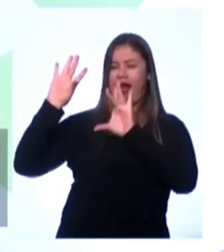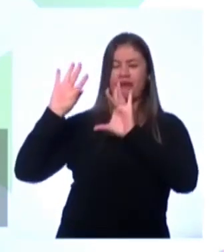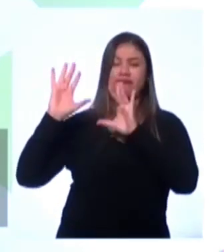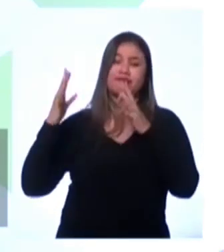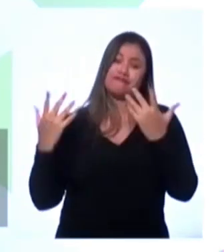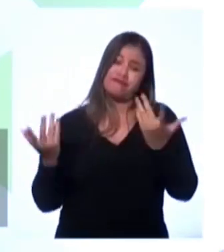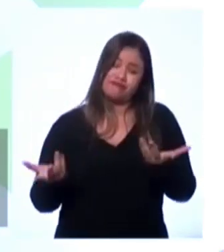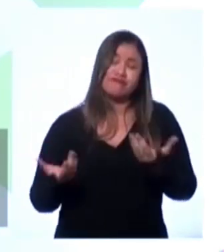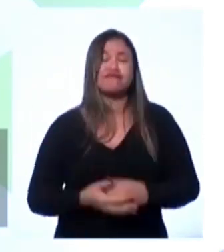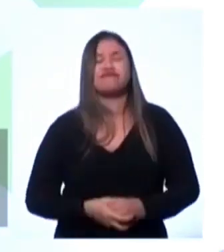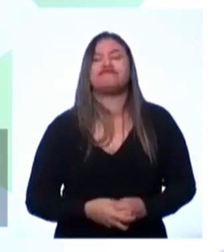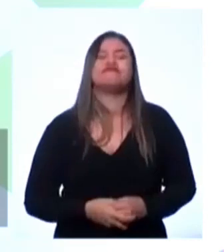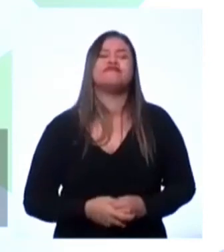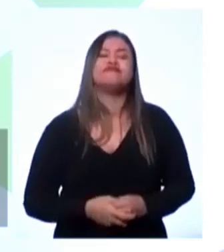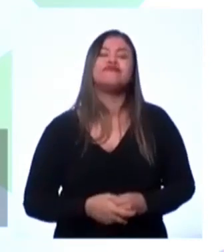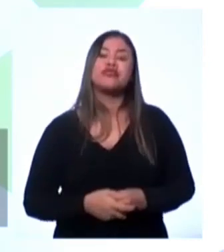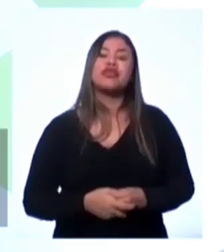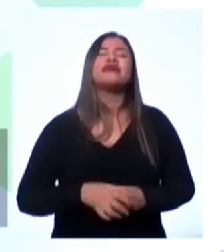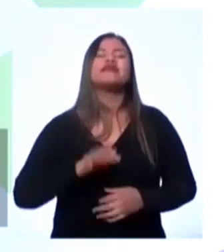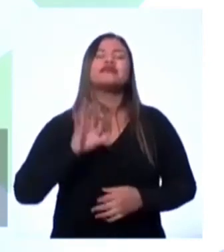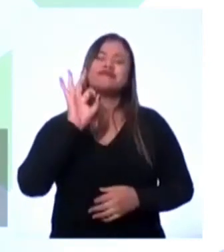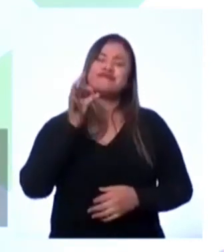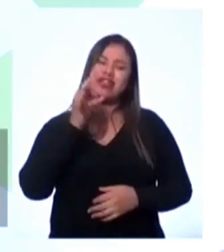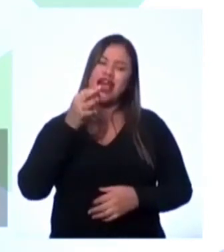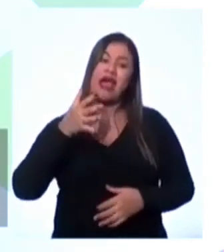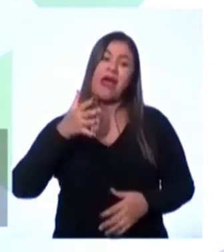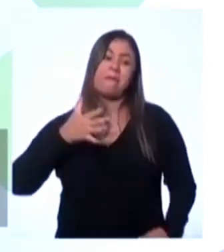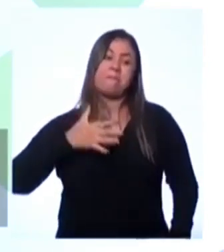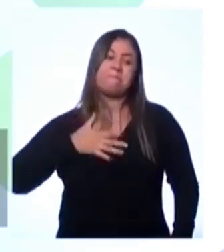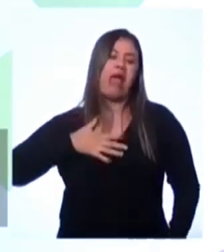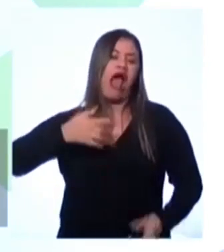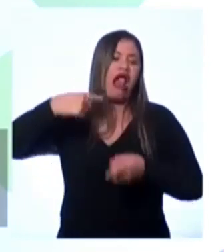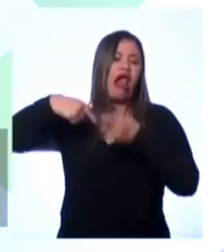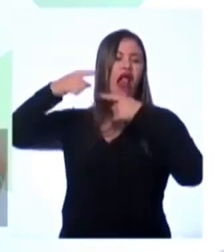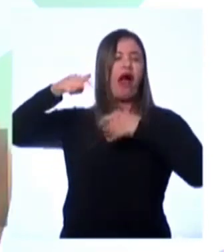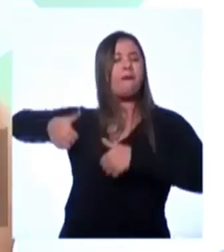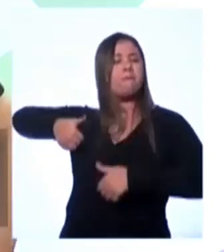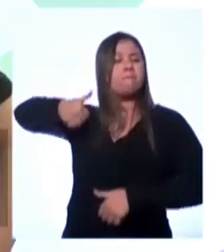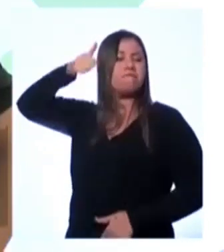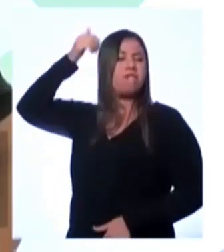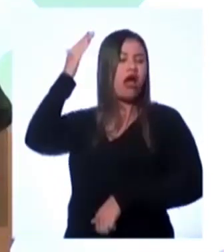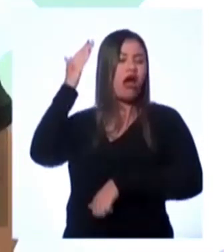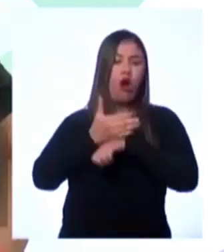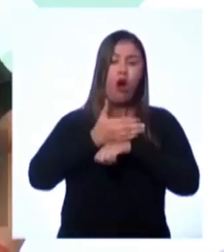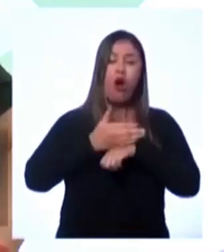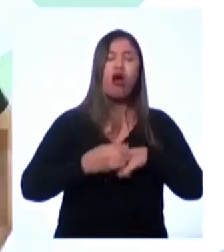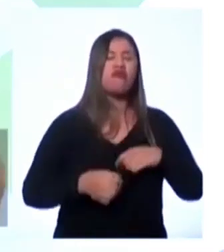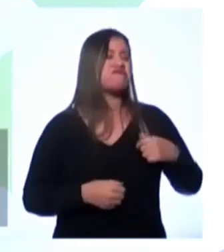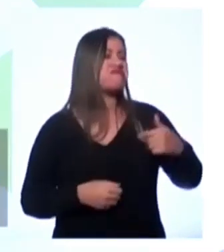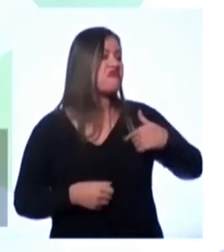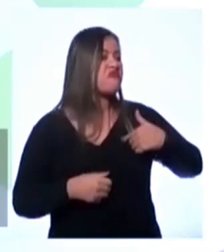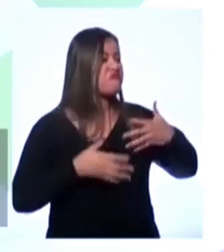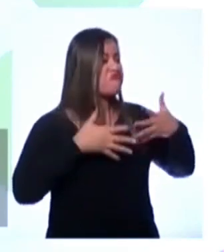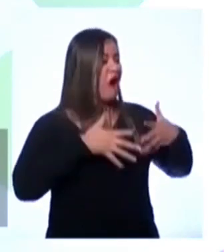exato, né, então, é sempre a minha descendência melhor que a sua, minha origem é melhor que a sua, só que a gente não entende